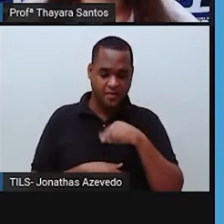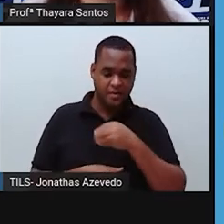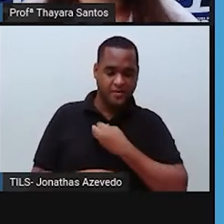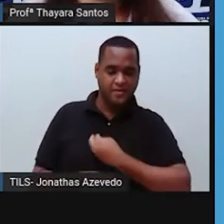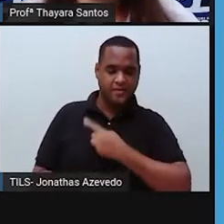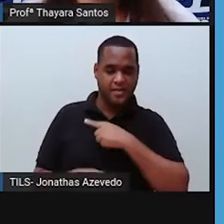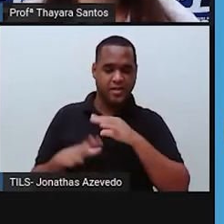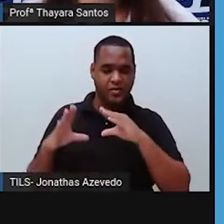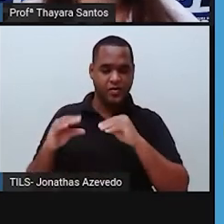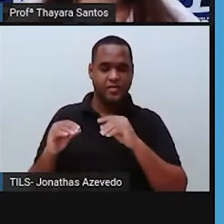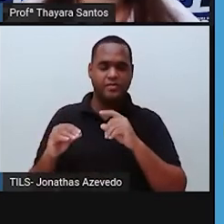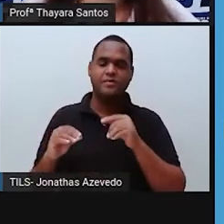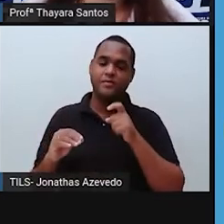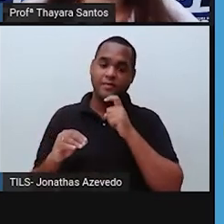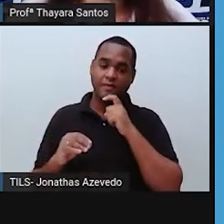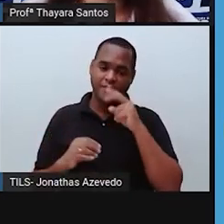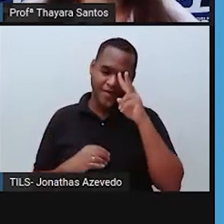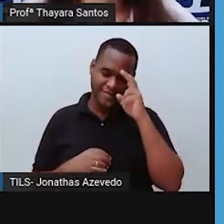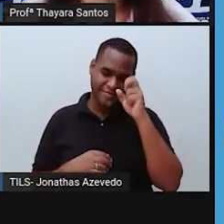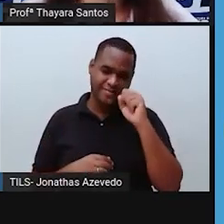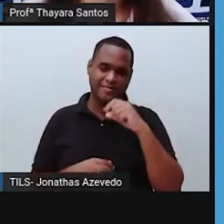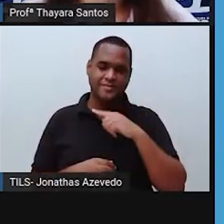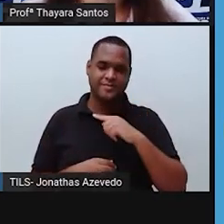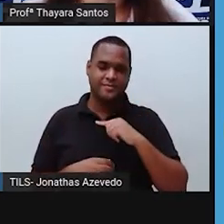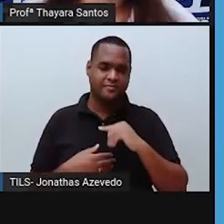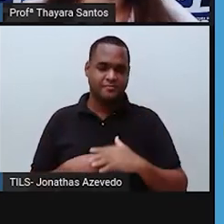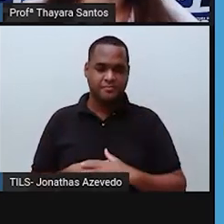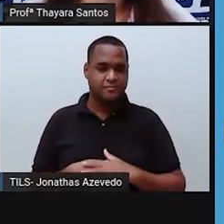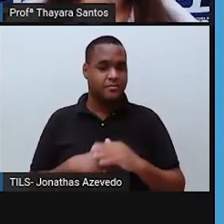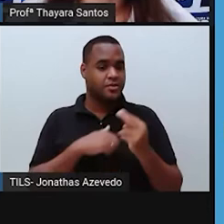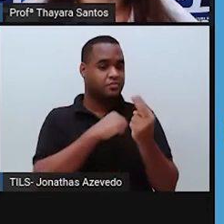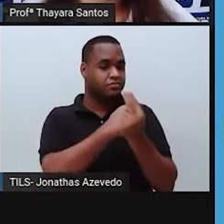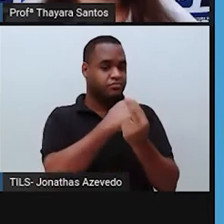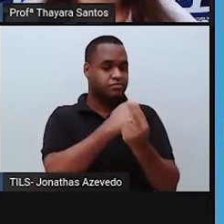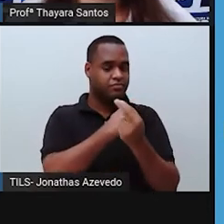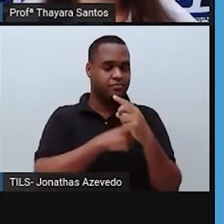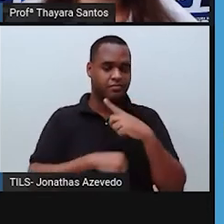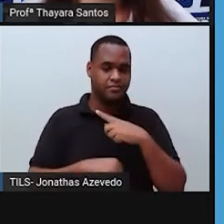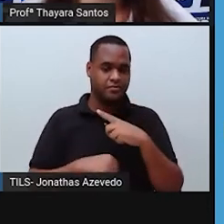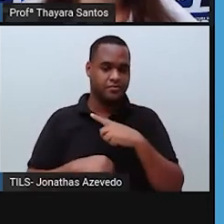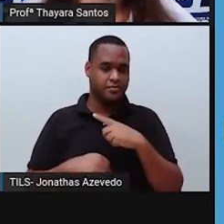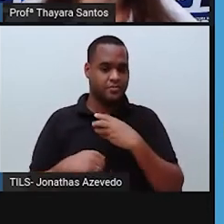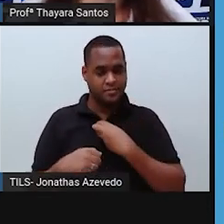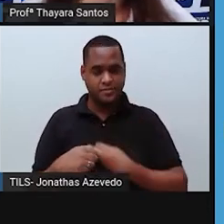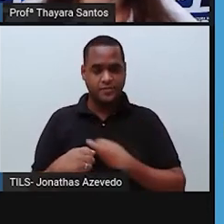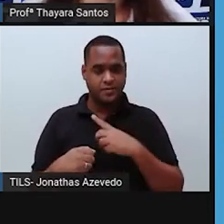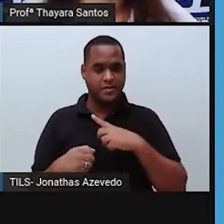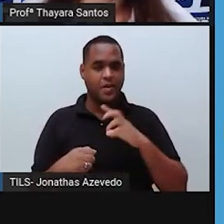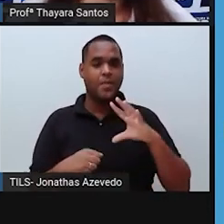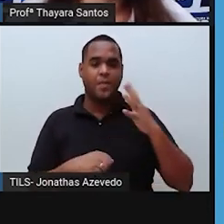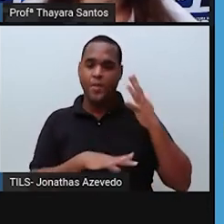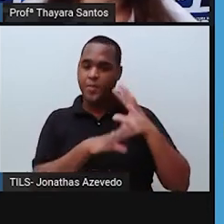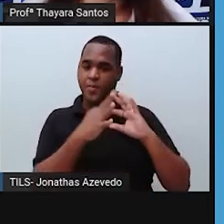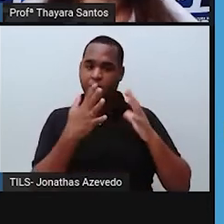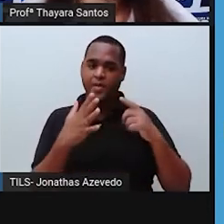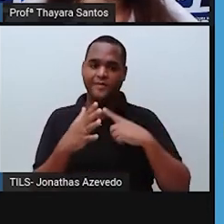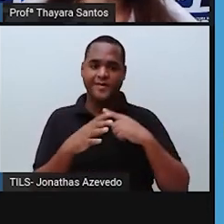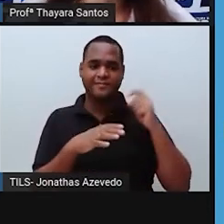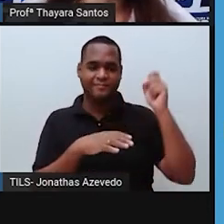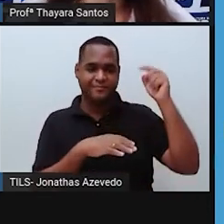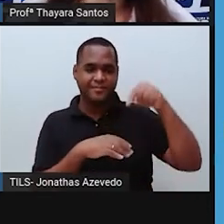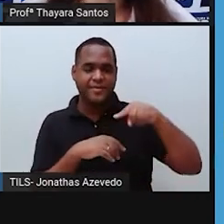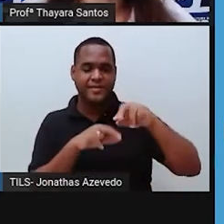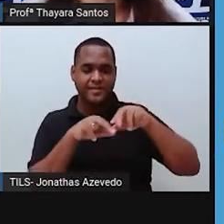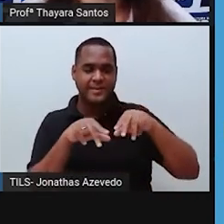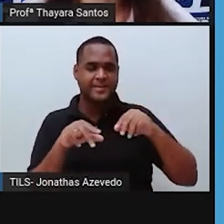A ia ser muito frio. Além disso, ela consegue proteger a gente contra os impactos de outros corpos celestes. Lá